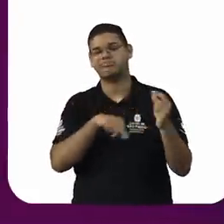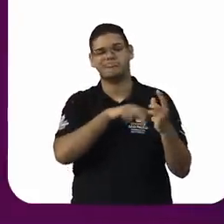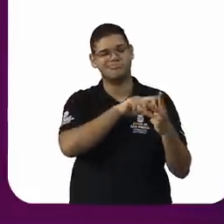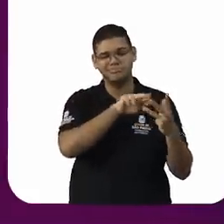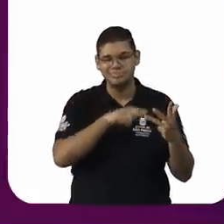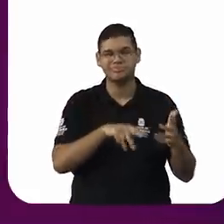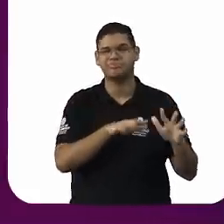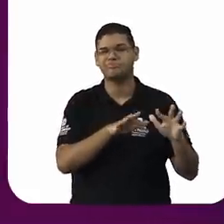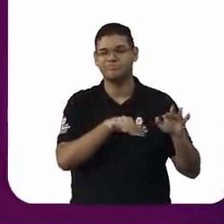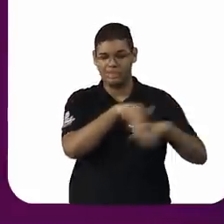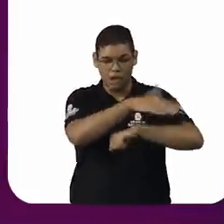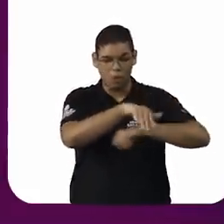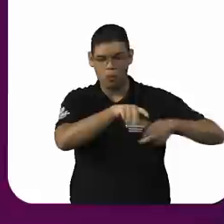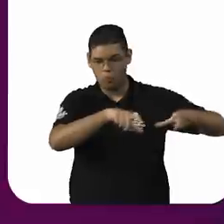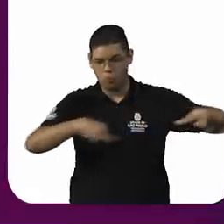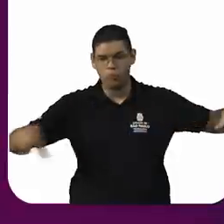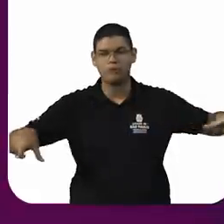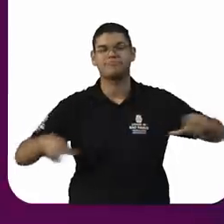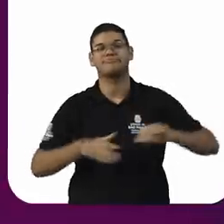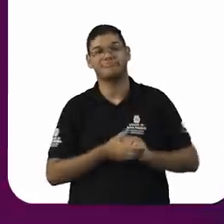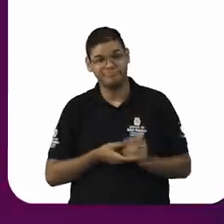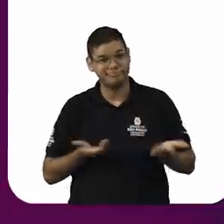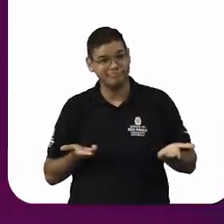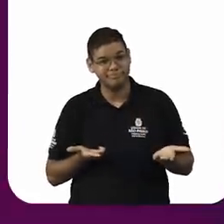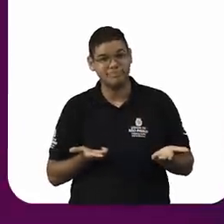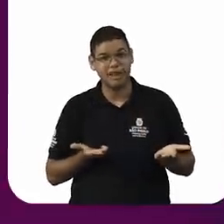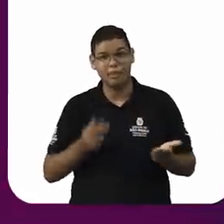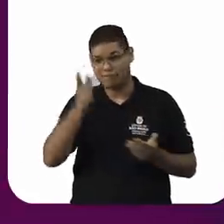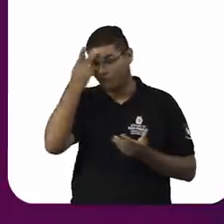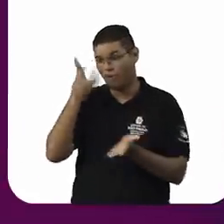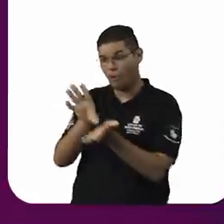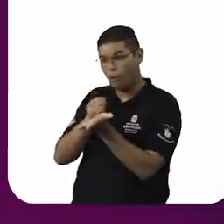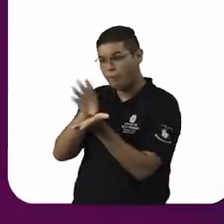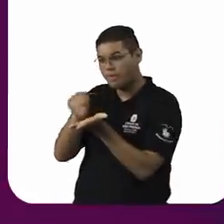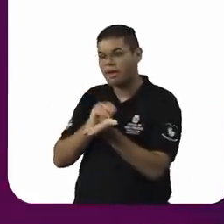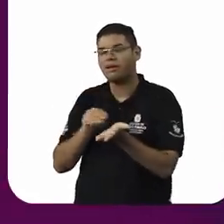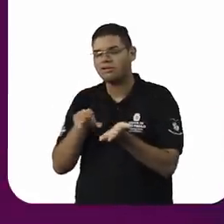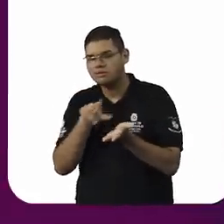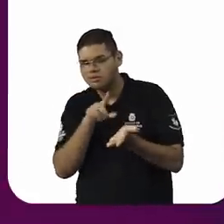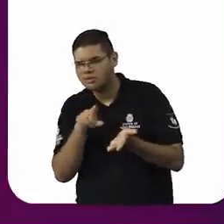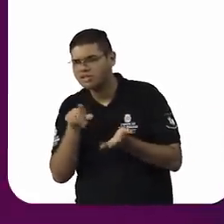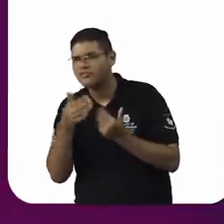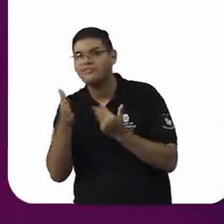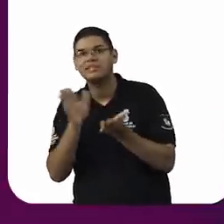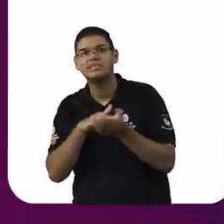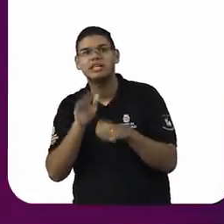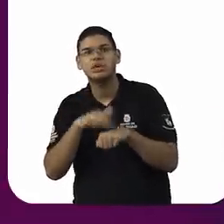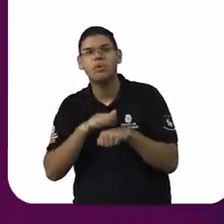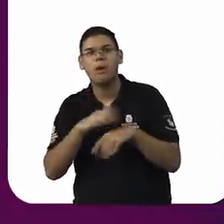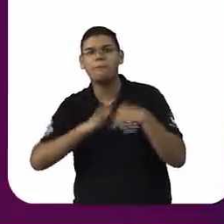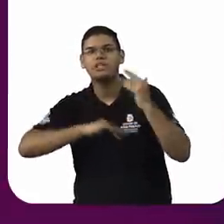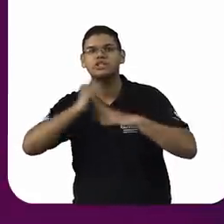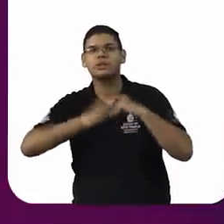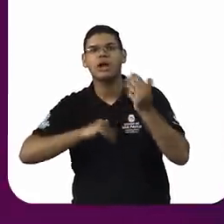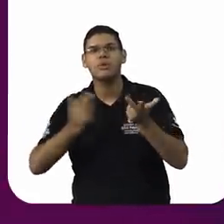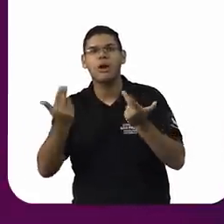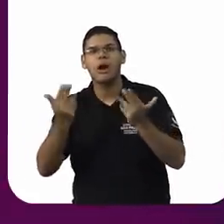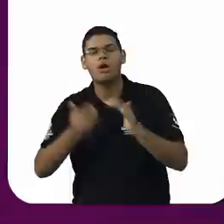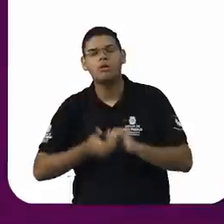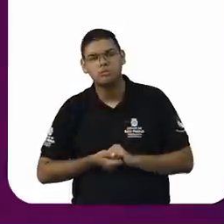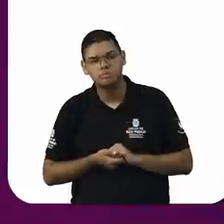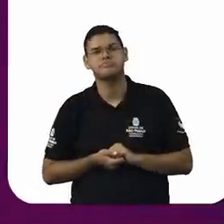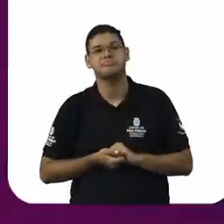infundadas de figuras que moram nas redondezas de um terreiro que aciona a polícia, que aciona